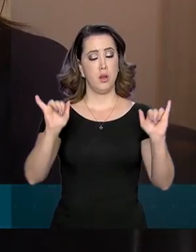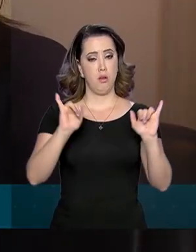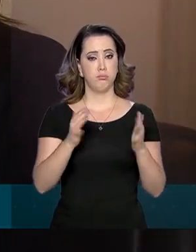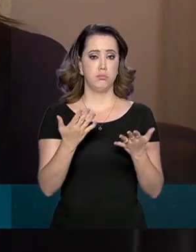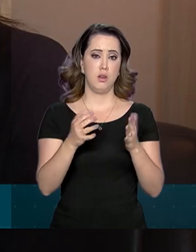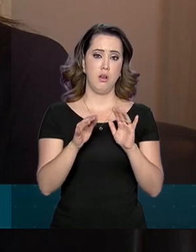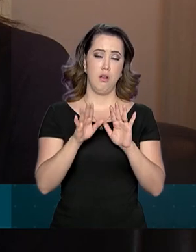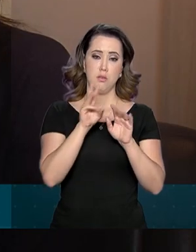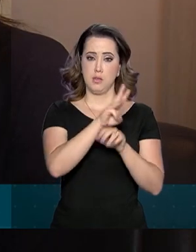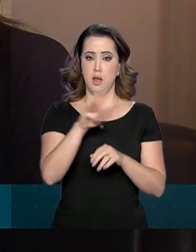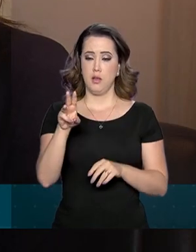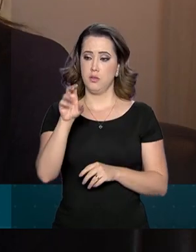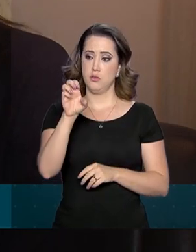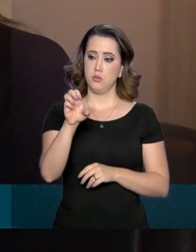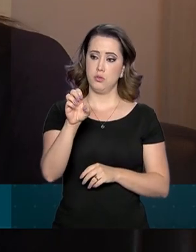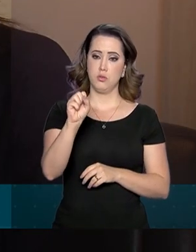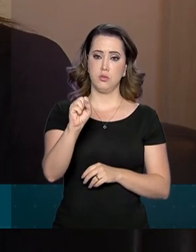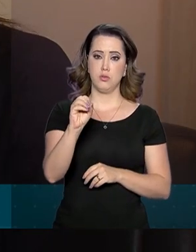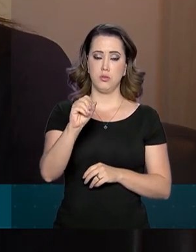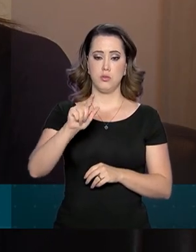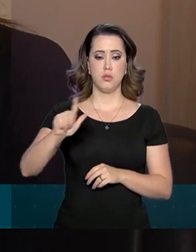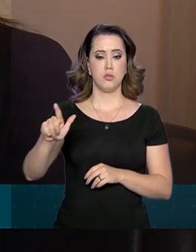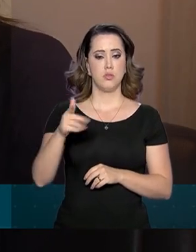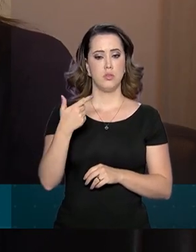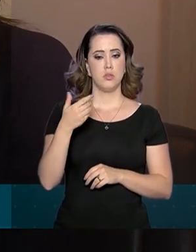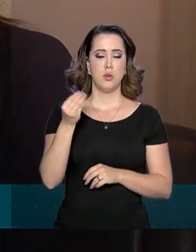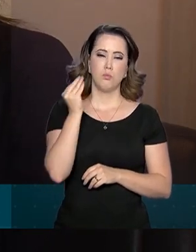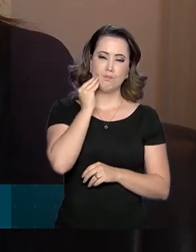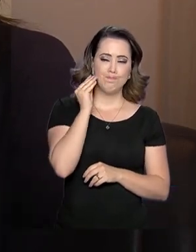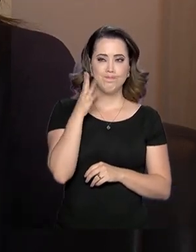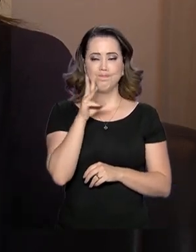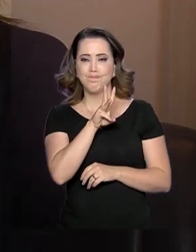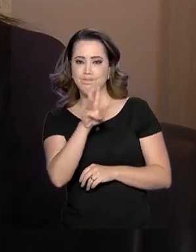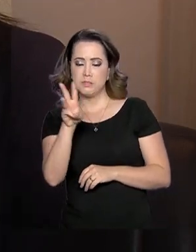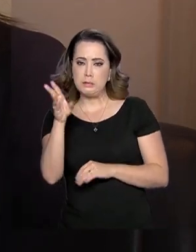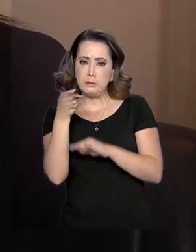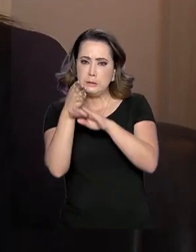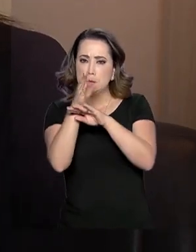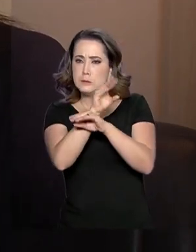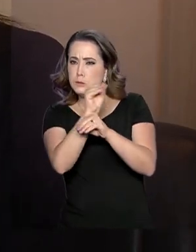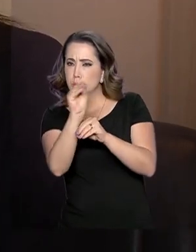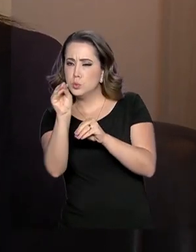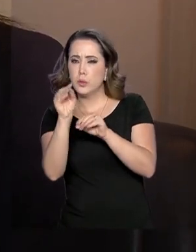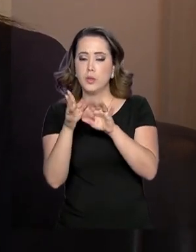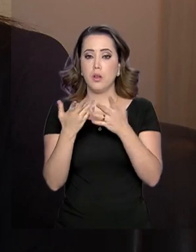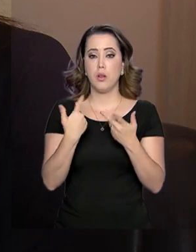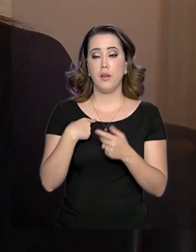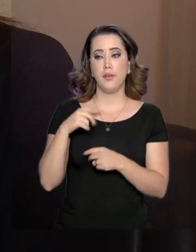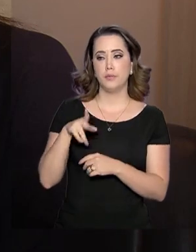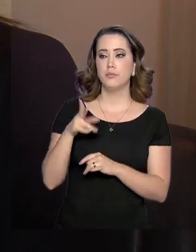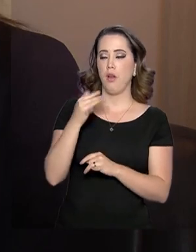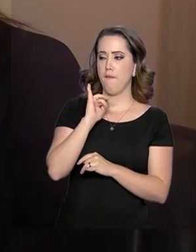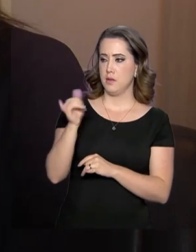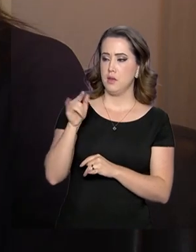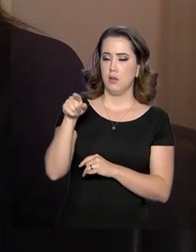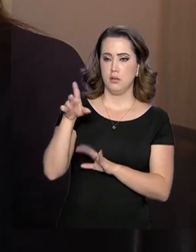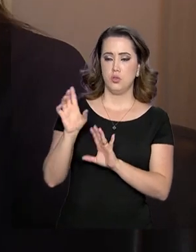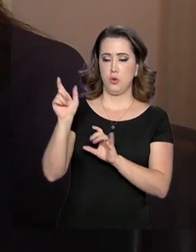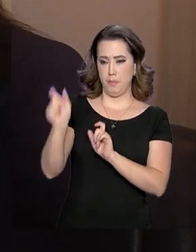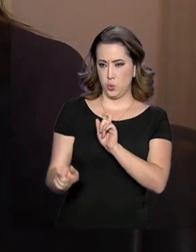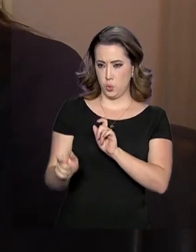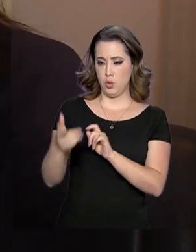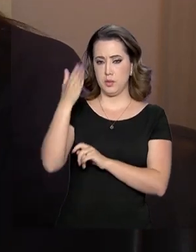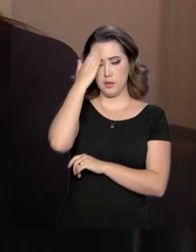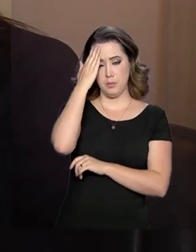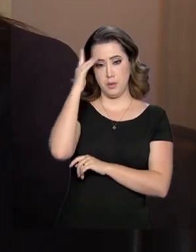-Social, eu tentei acessar e não consegui. Aí me indicaram um escritório de contabilidade e,